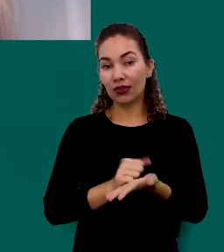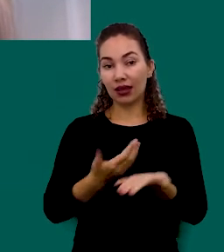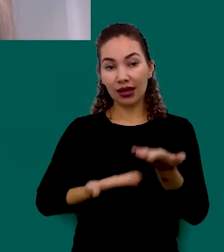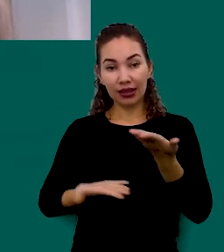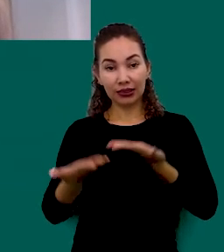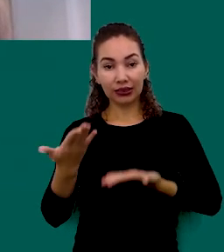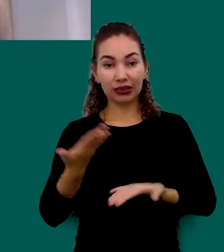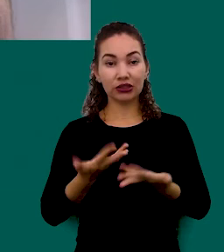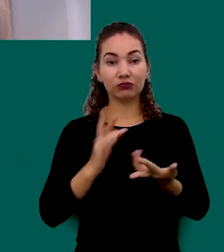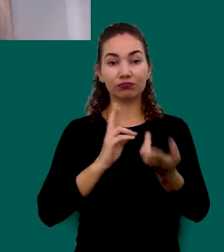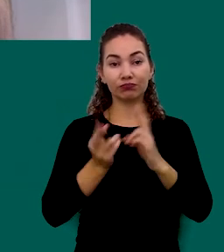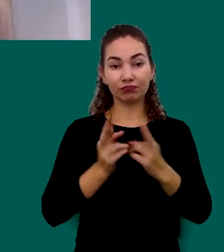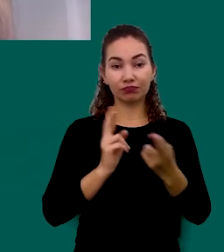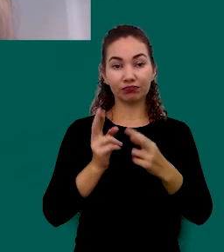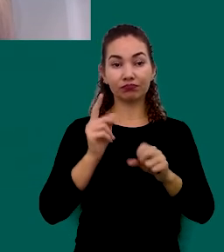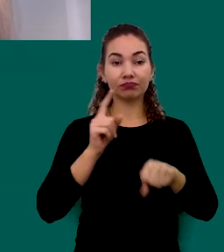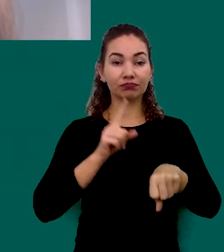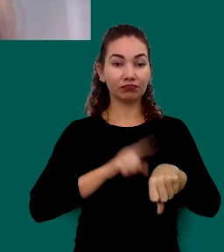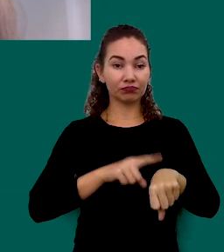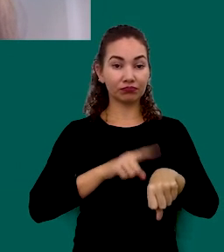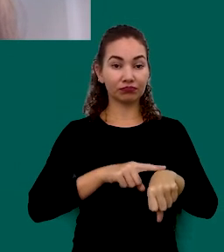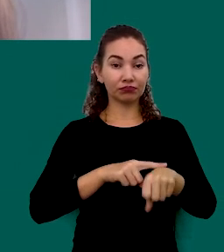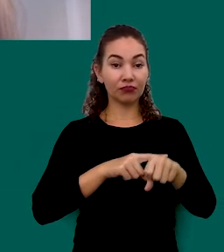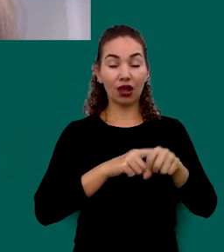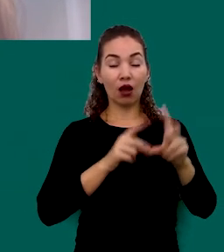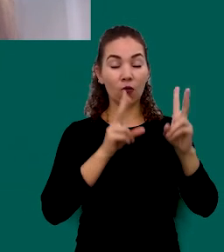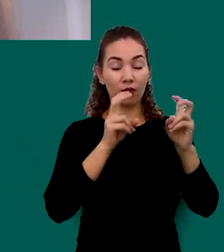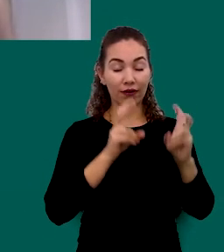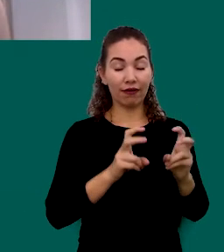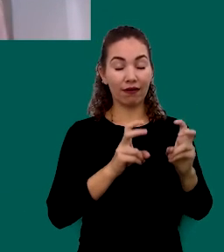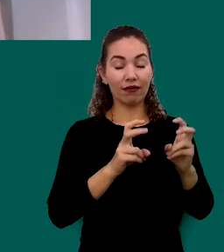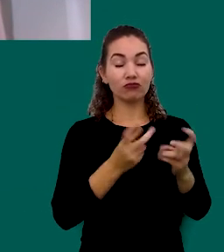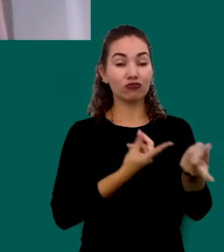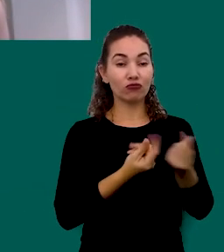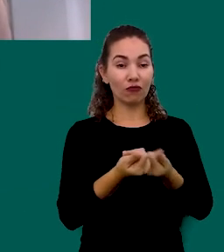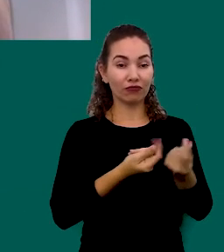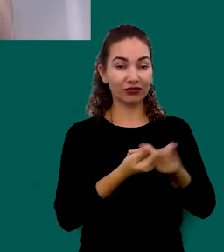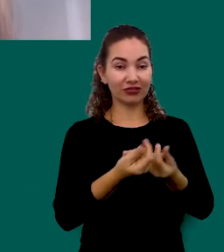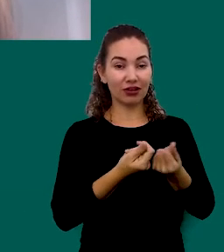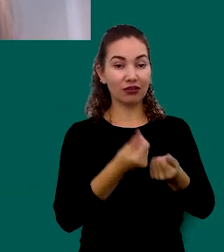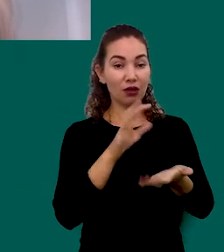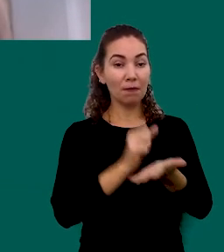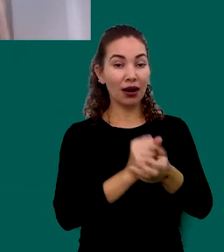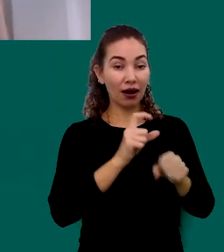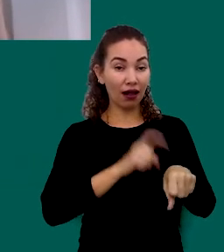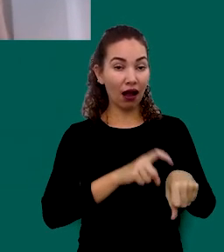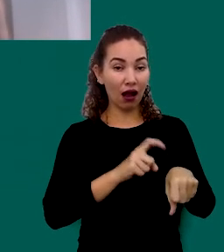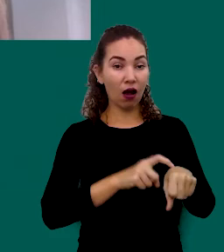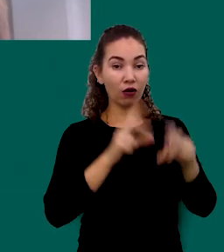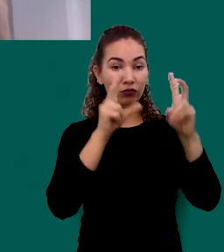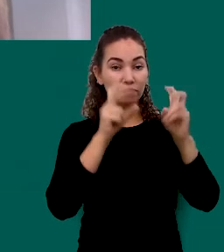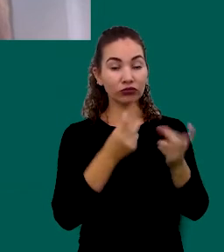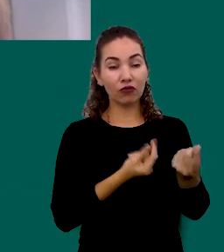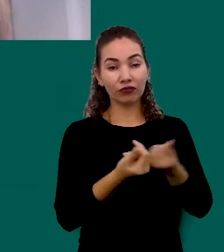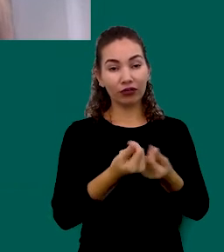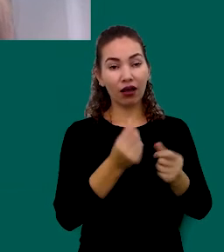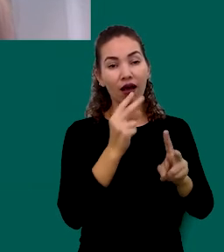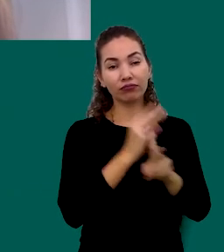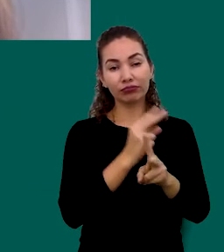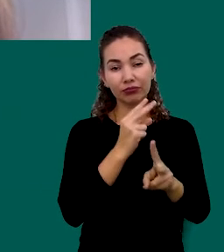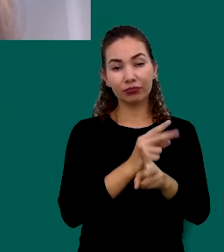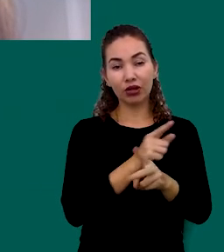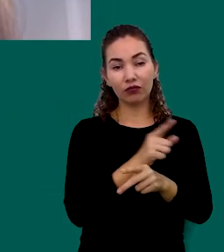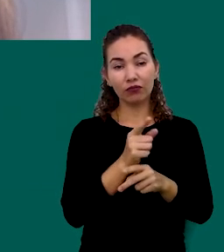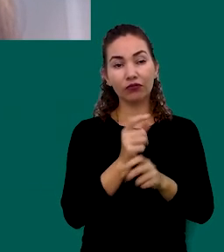Relacionados Ao Tema Finanças Pessoais Investimentos Financiamentos Vocês Podem Me